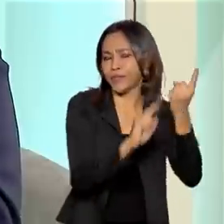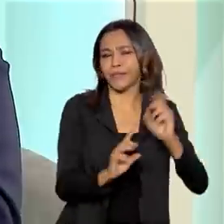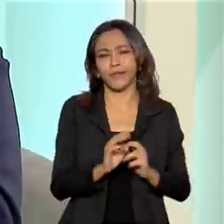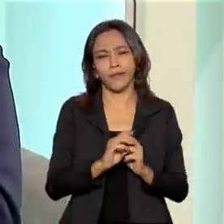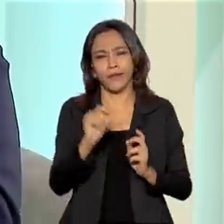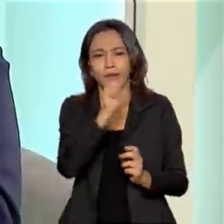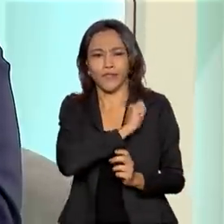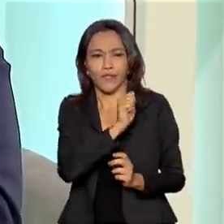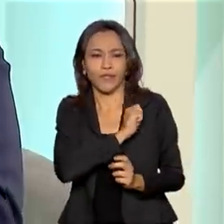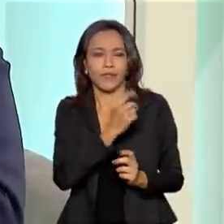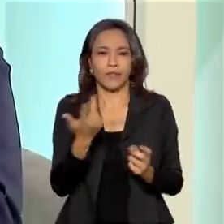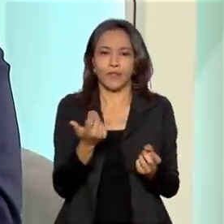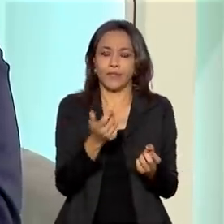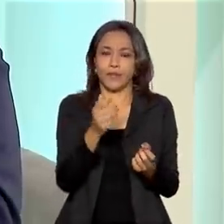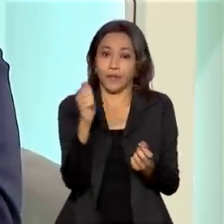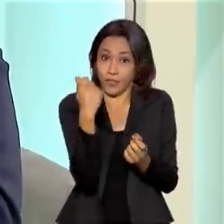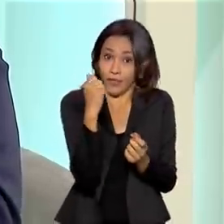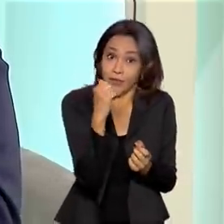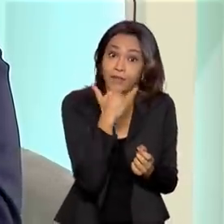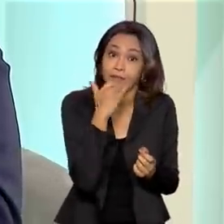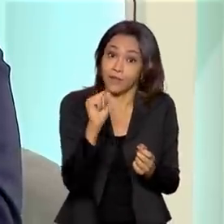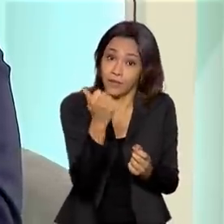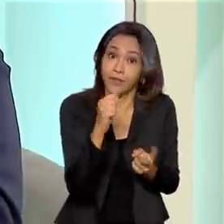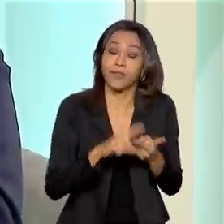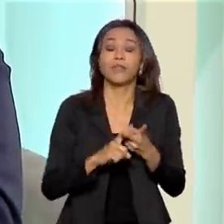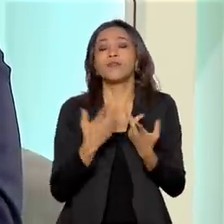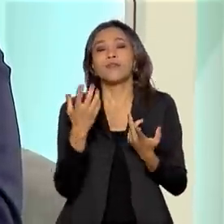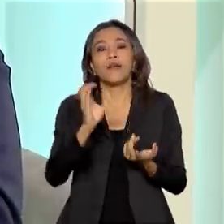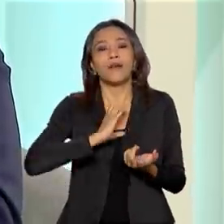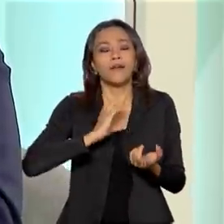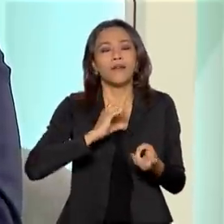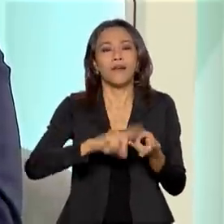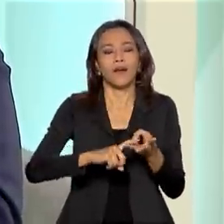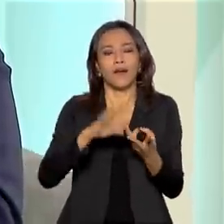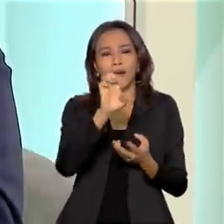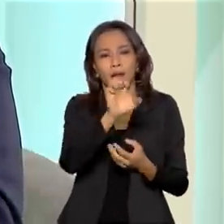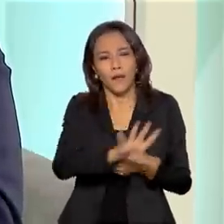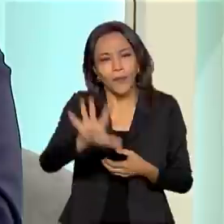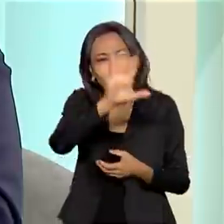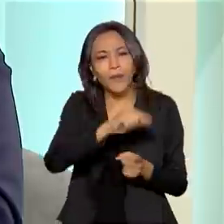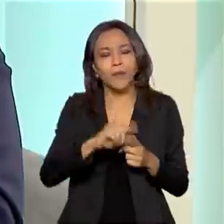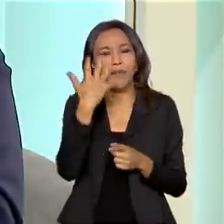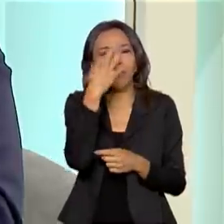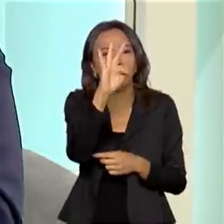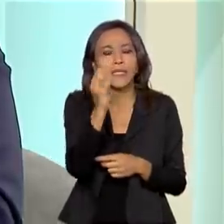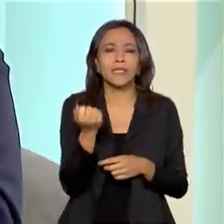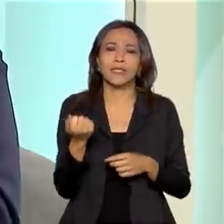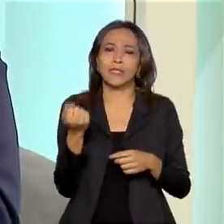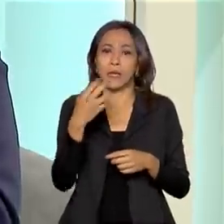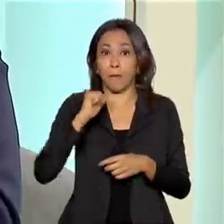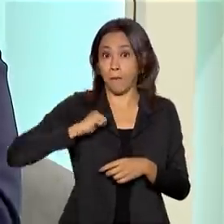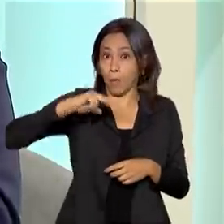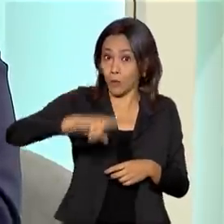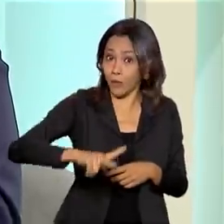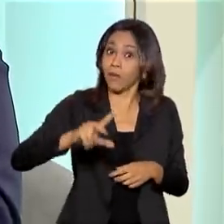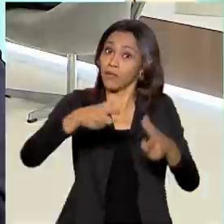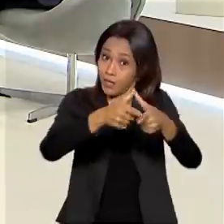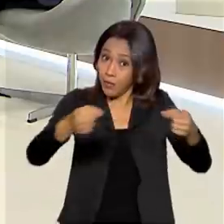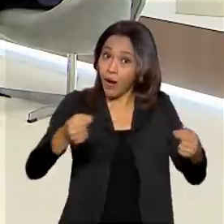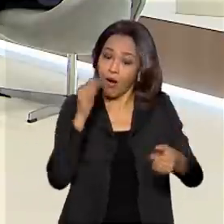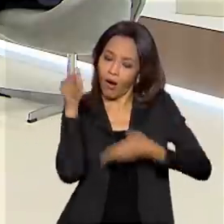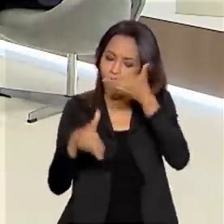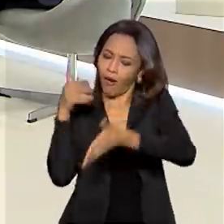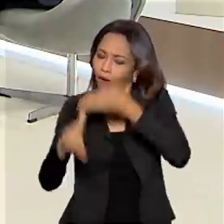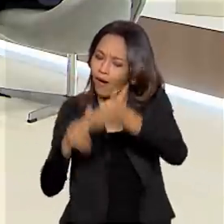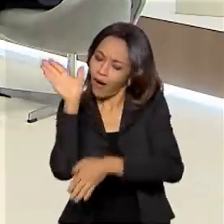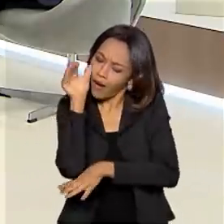Argentina, dos Estados Unidos, do Canadá, na Europa, da França, de Portugal, até do Japão. Então,